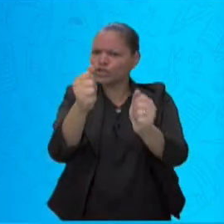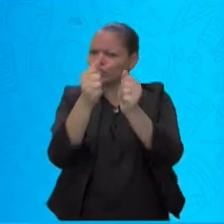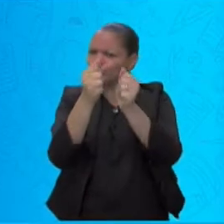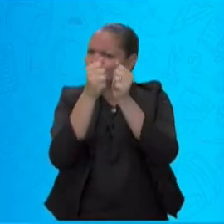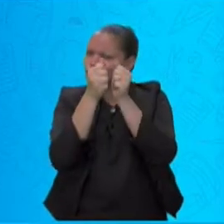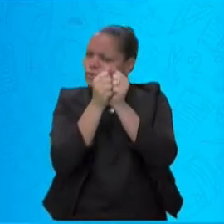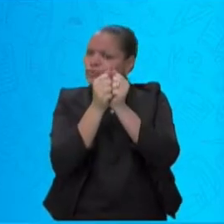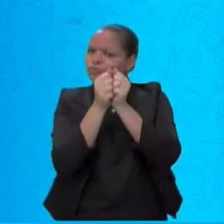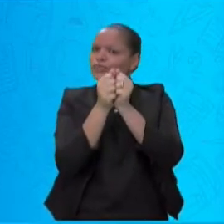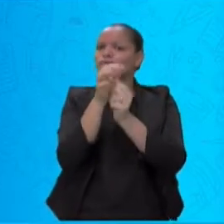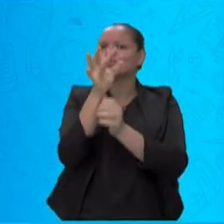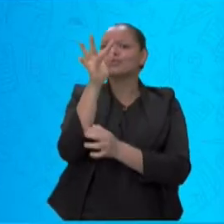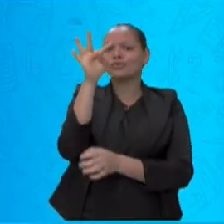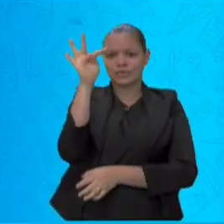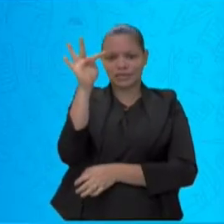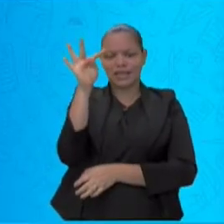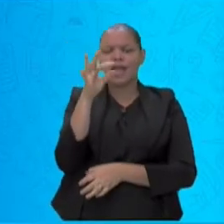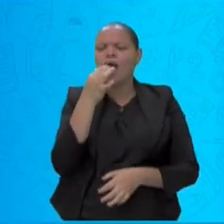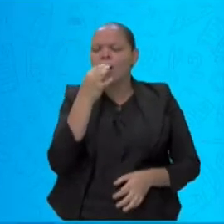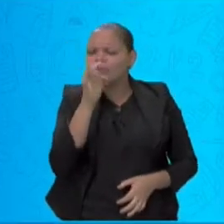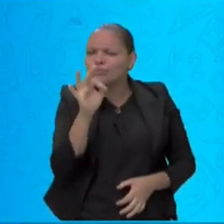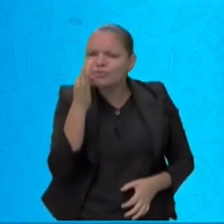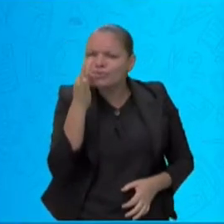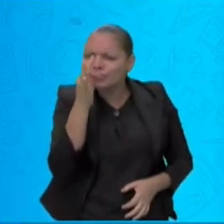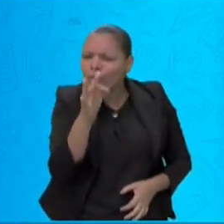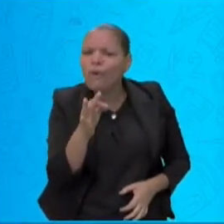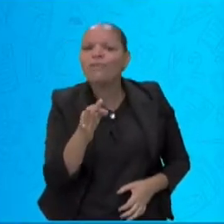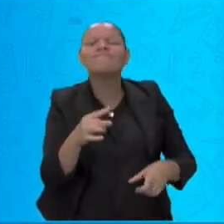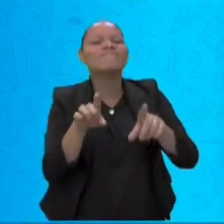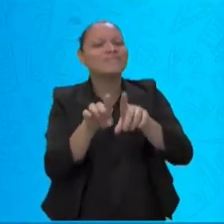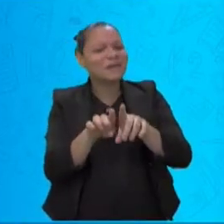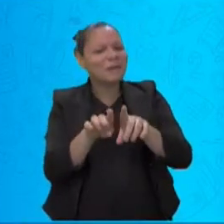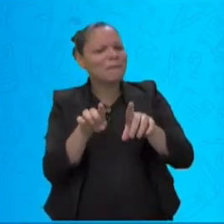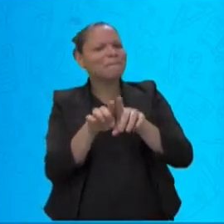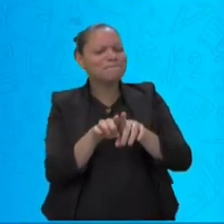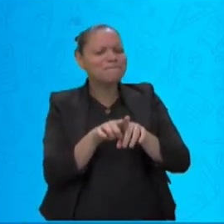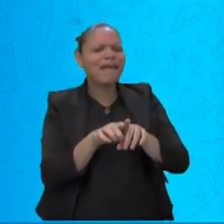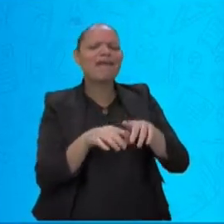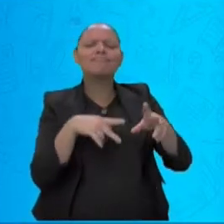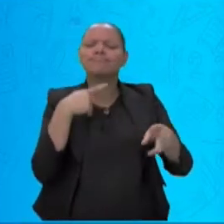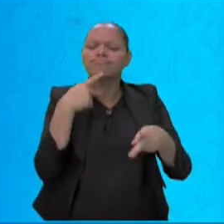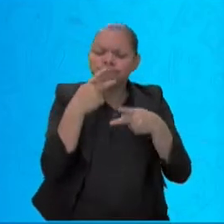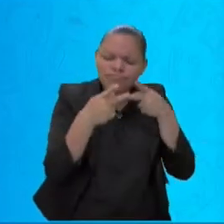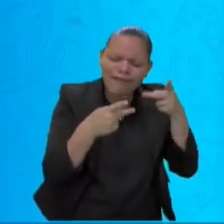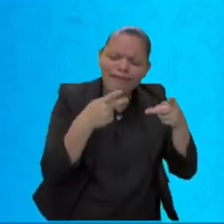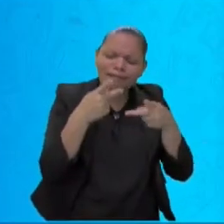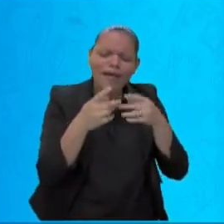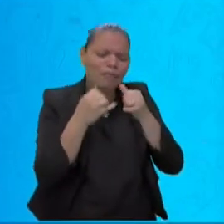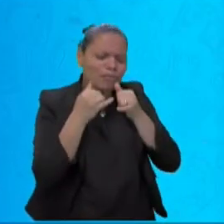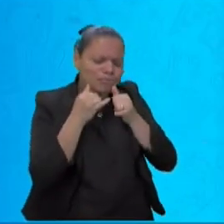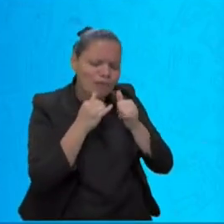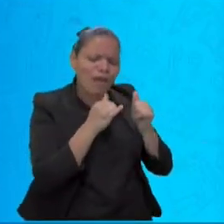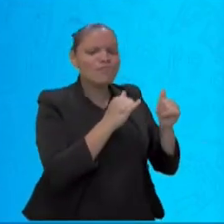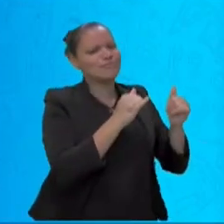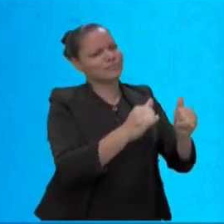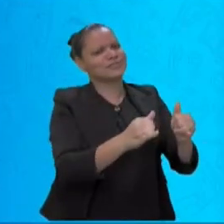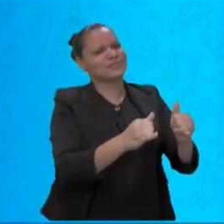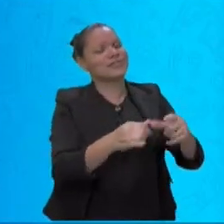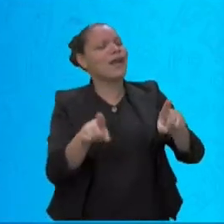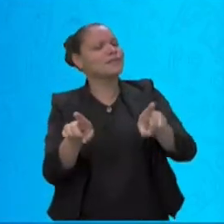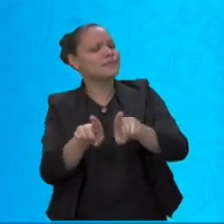ambos os sons também são falados. Então, eu também tenho ali um encontro